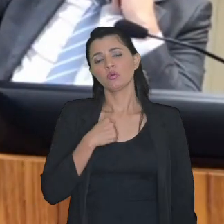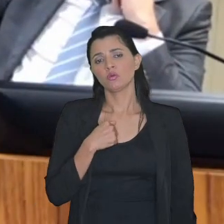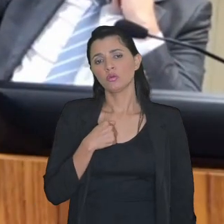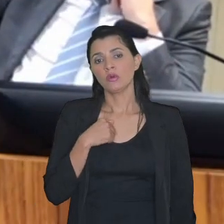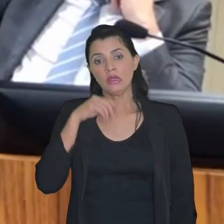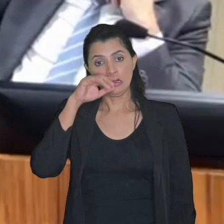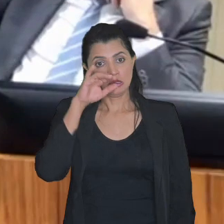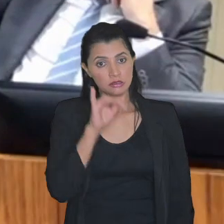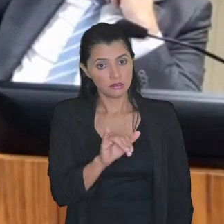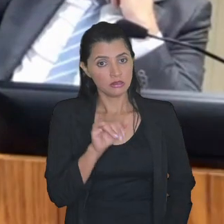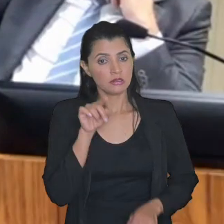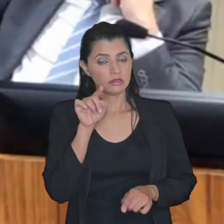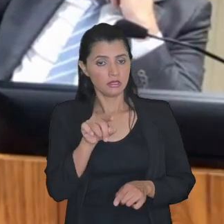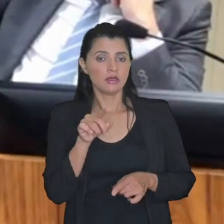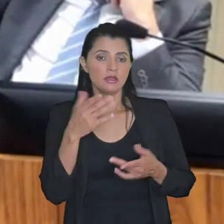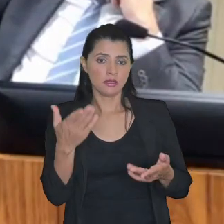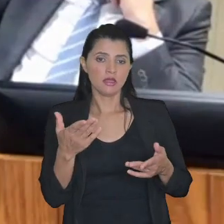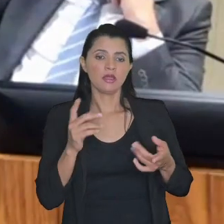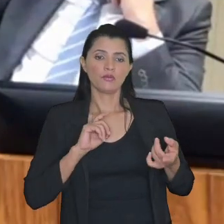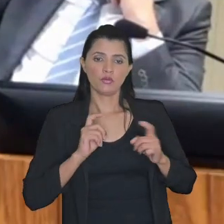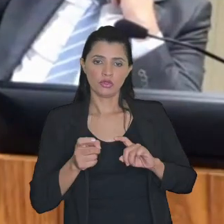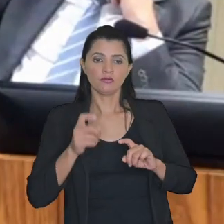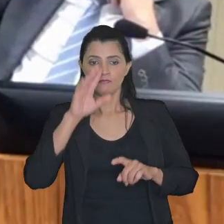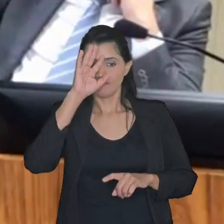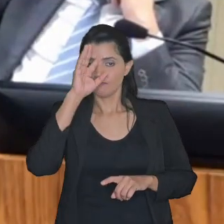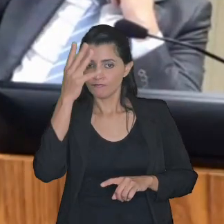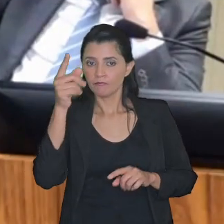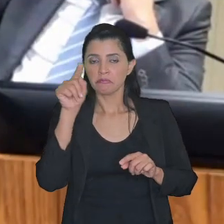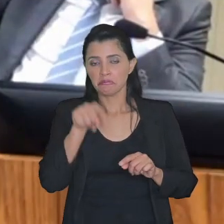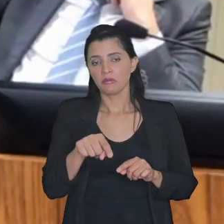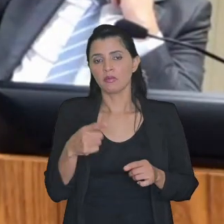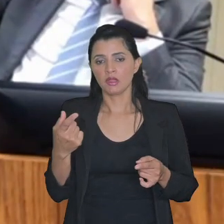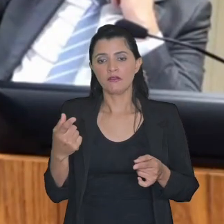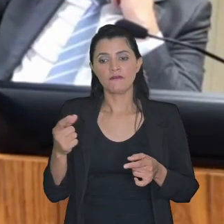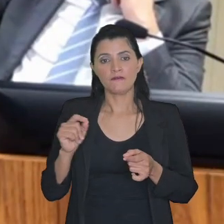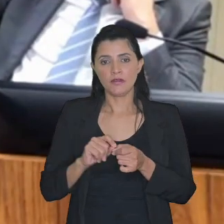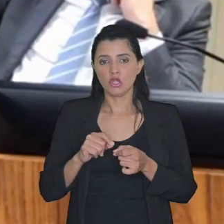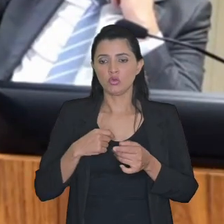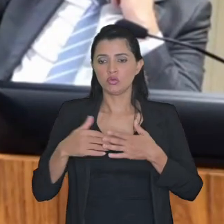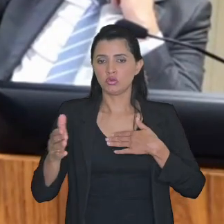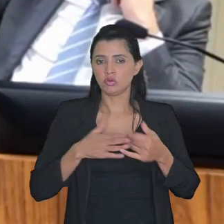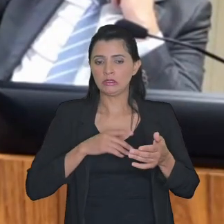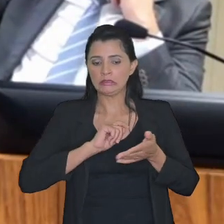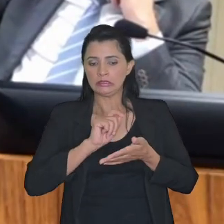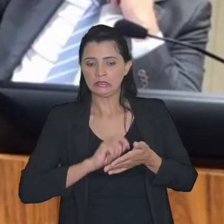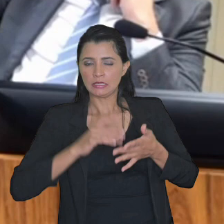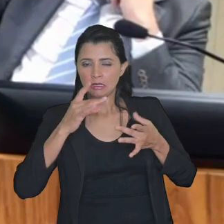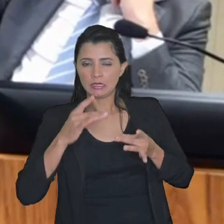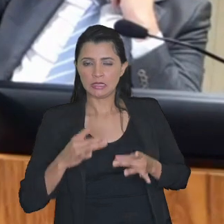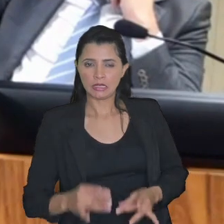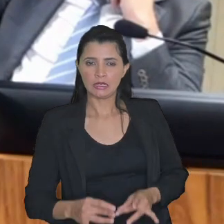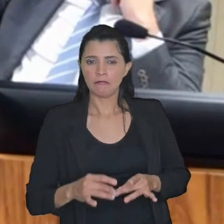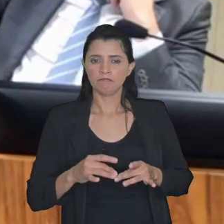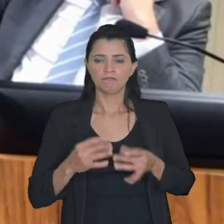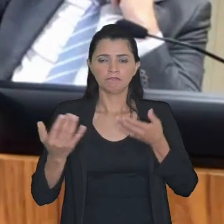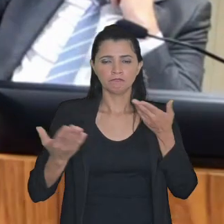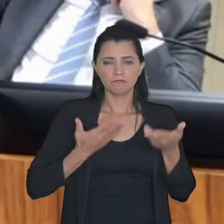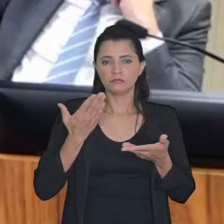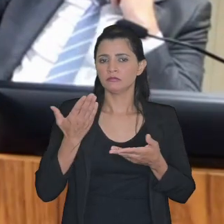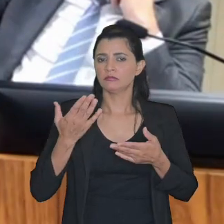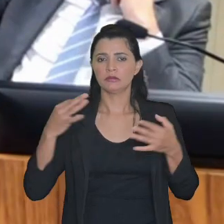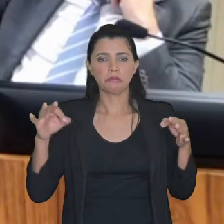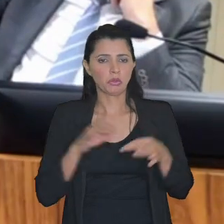e se esse esse ato administrativo decisório for mal feito se ele não tiver suficientemente